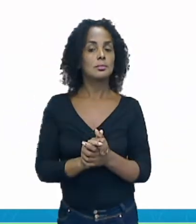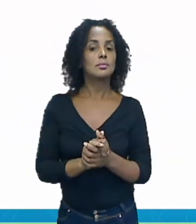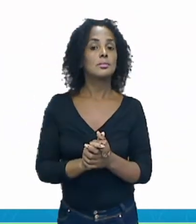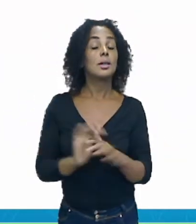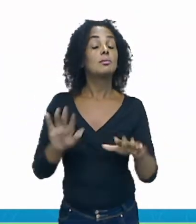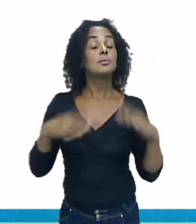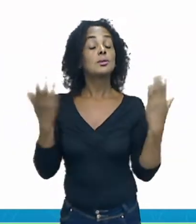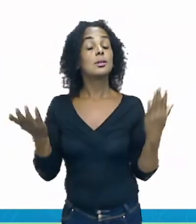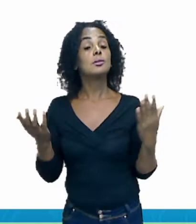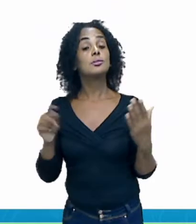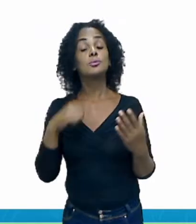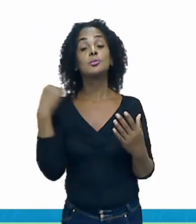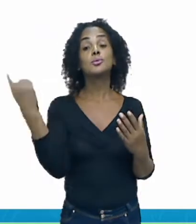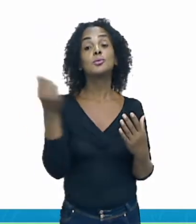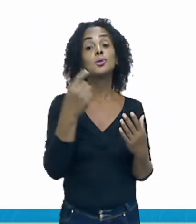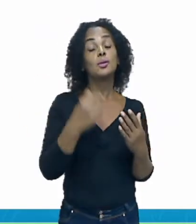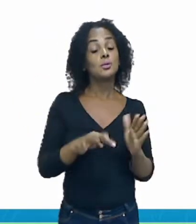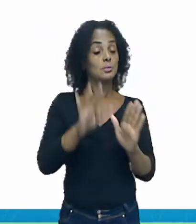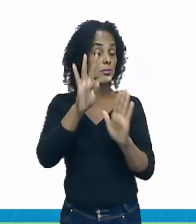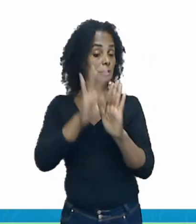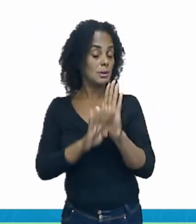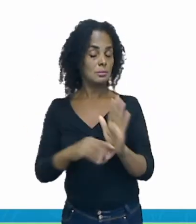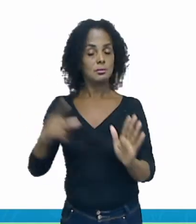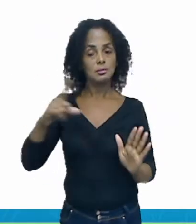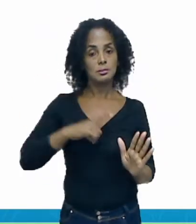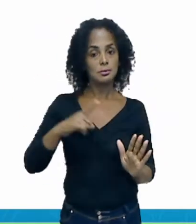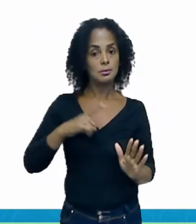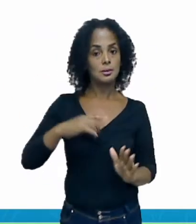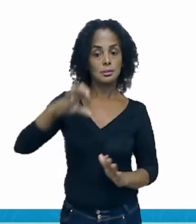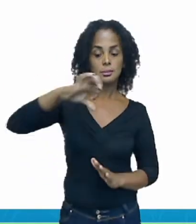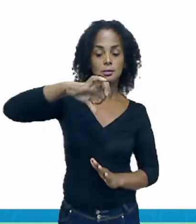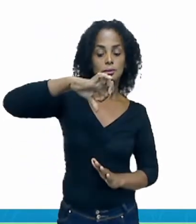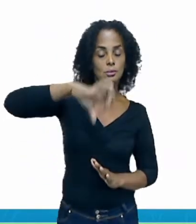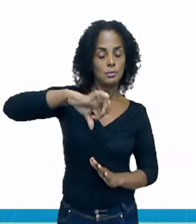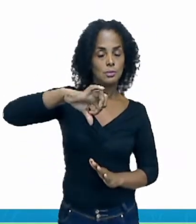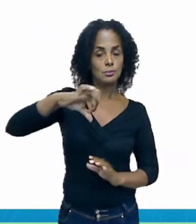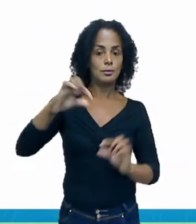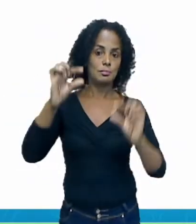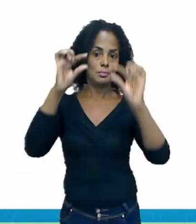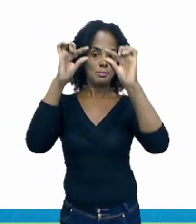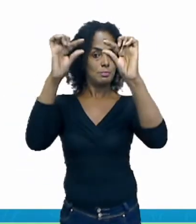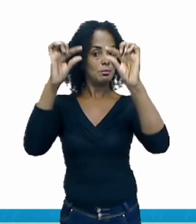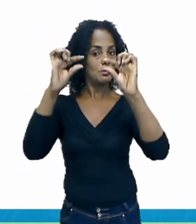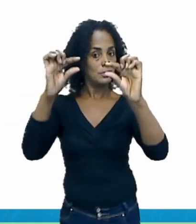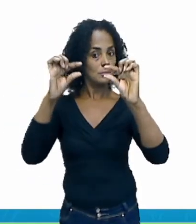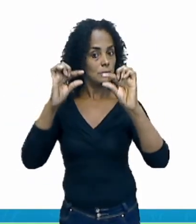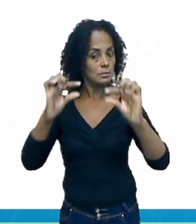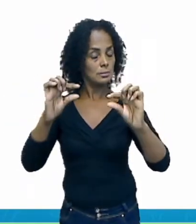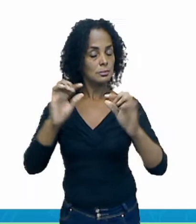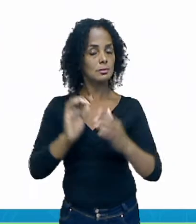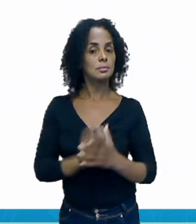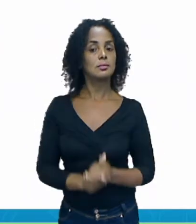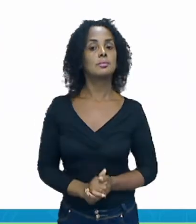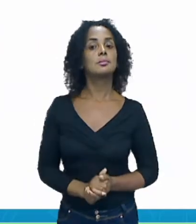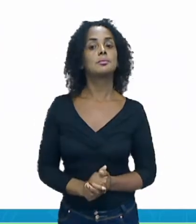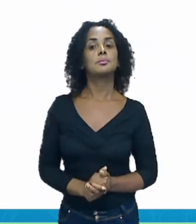texto tem nove parágrafos.